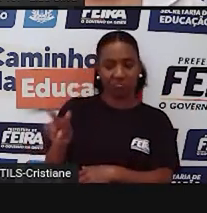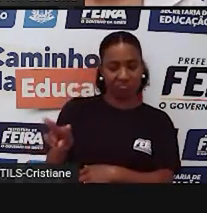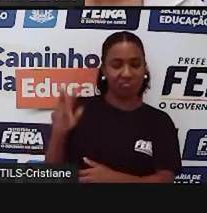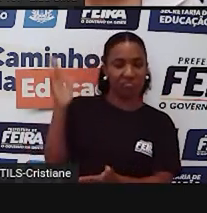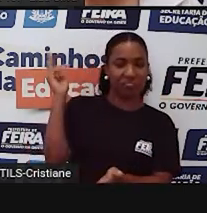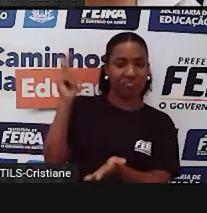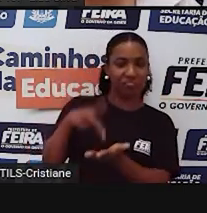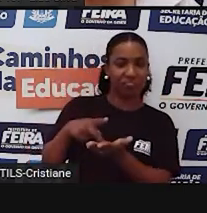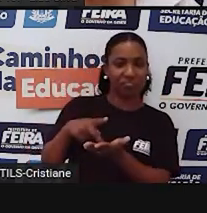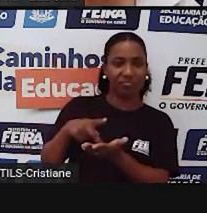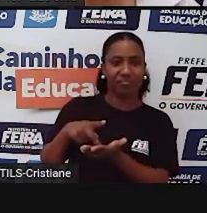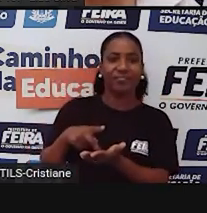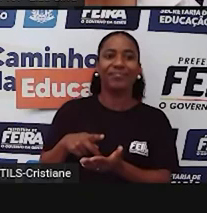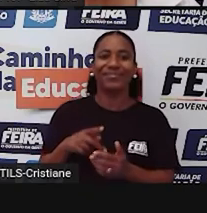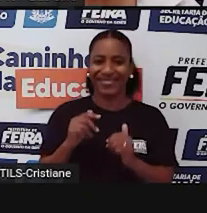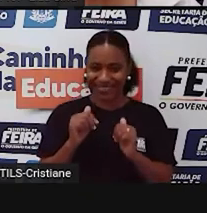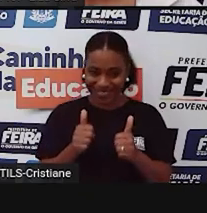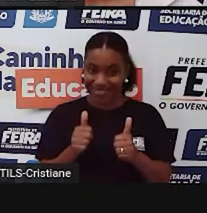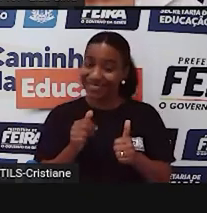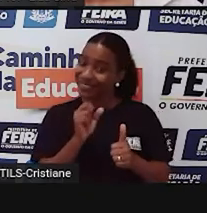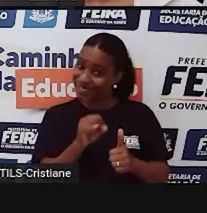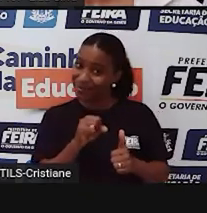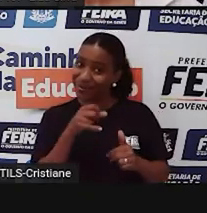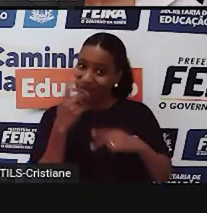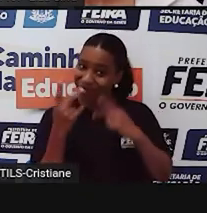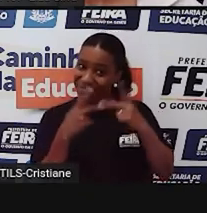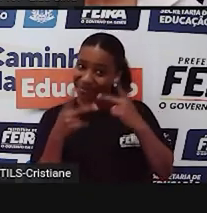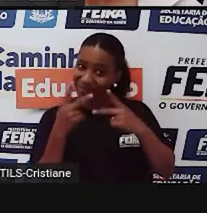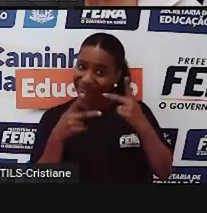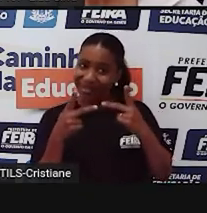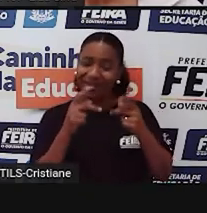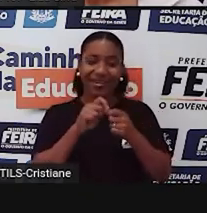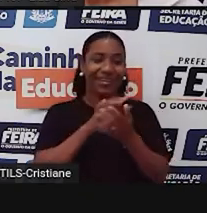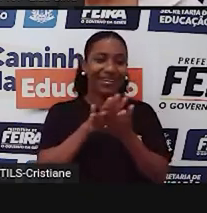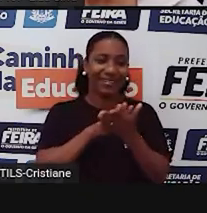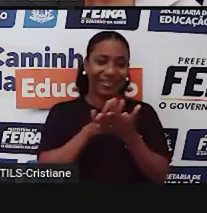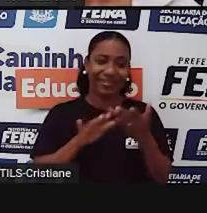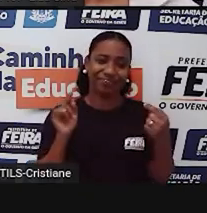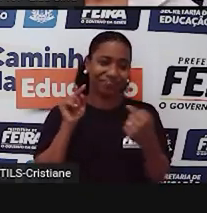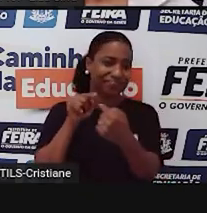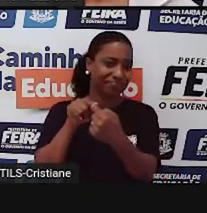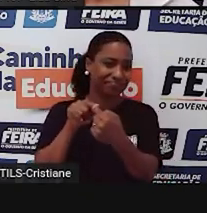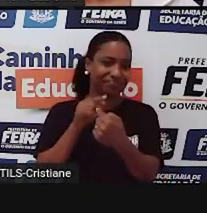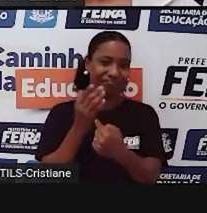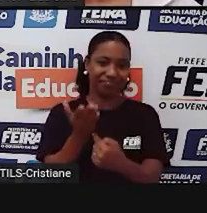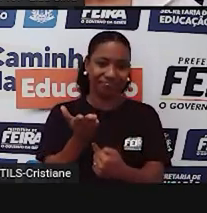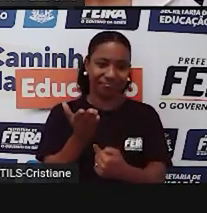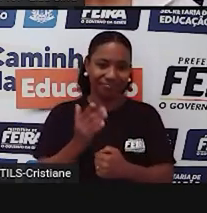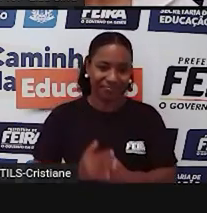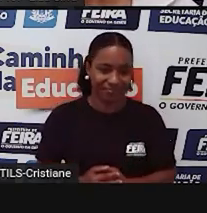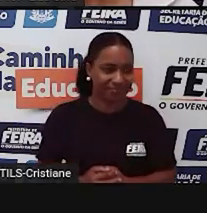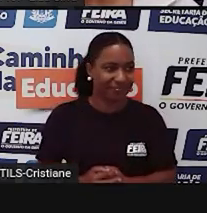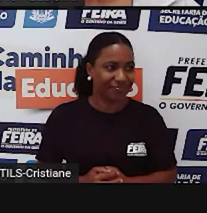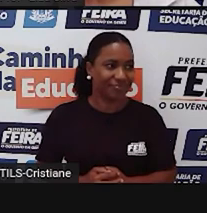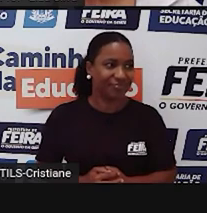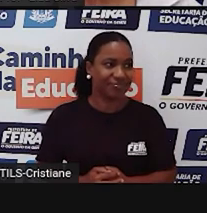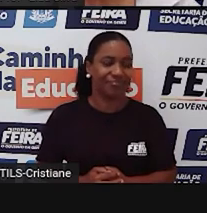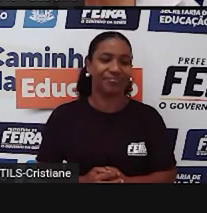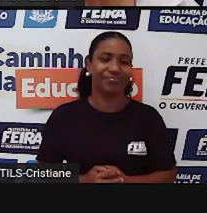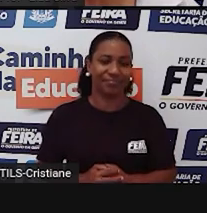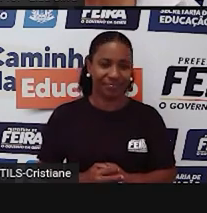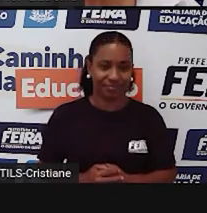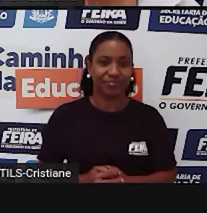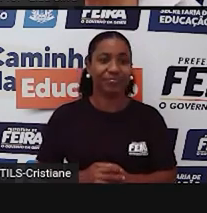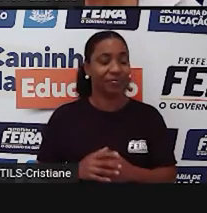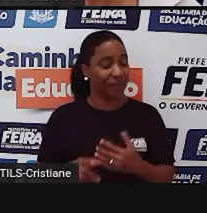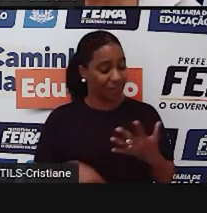usa esse ditado com ela, tá certo? E number four, all the leaders is not good, nem tudo